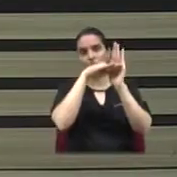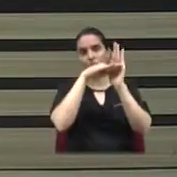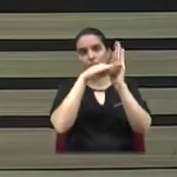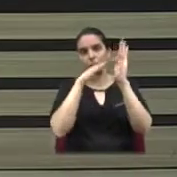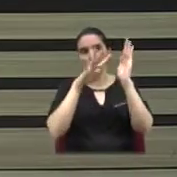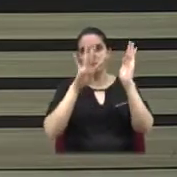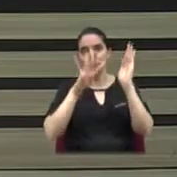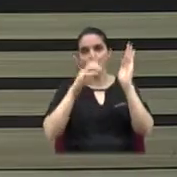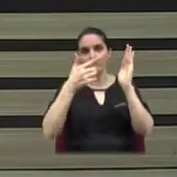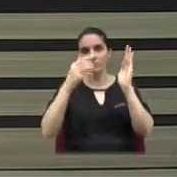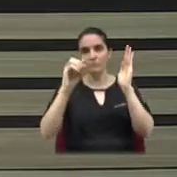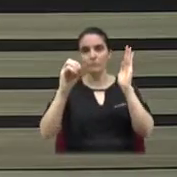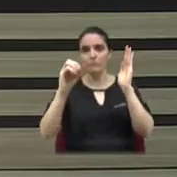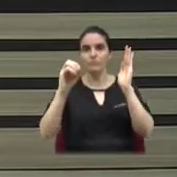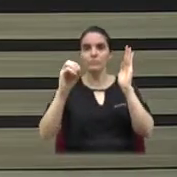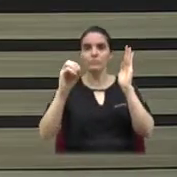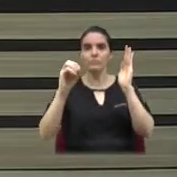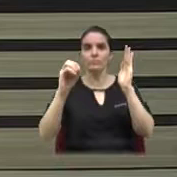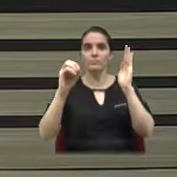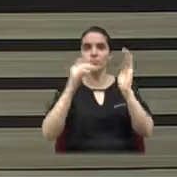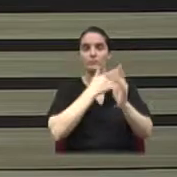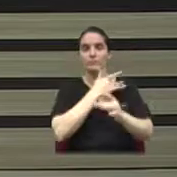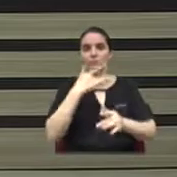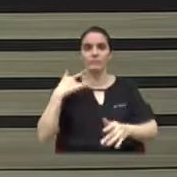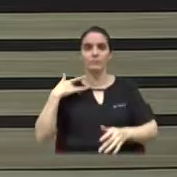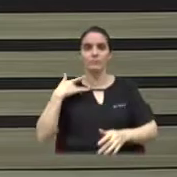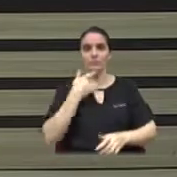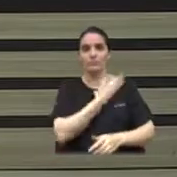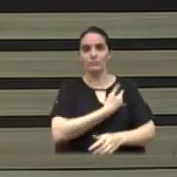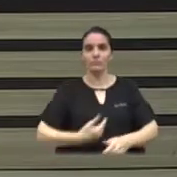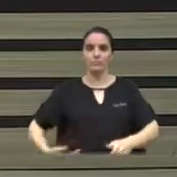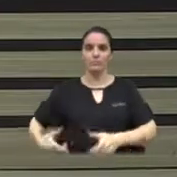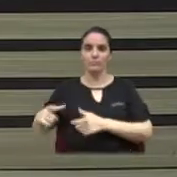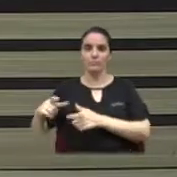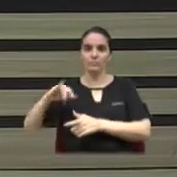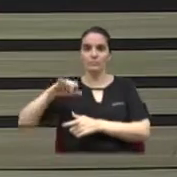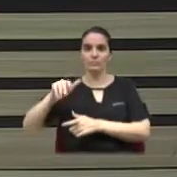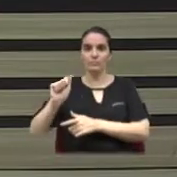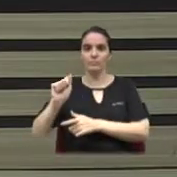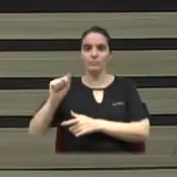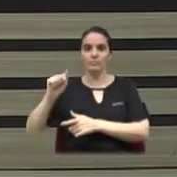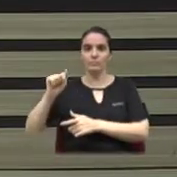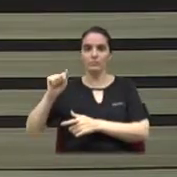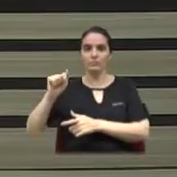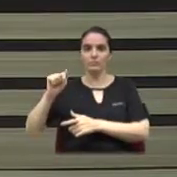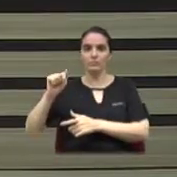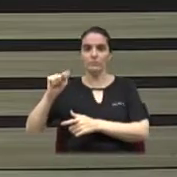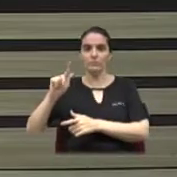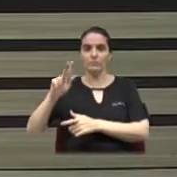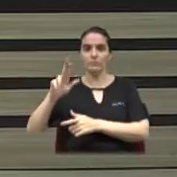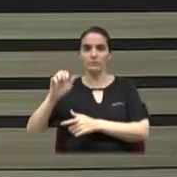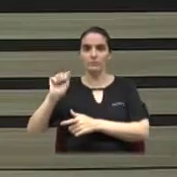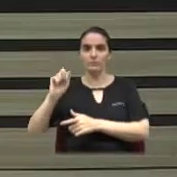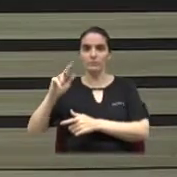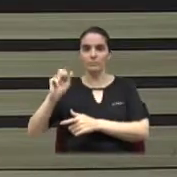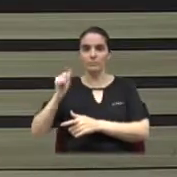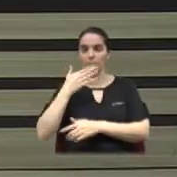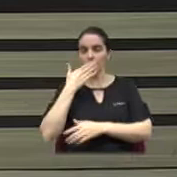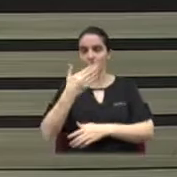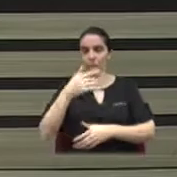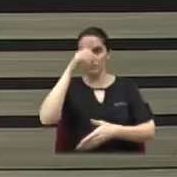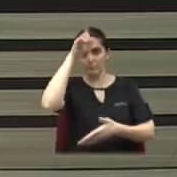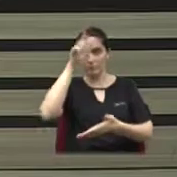420, que um caso de saúde pública que está acontecendo lá no bairro Jaguari. Eu pediria a anuência dos líderes